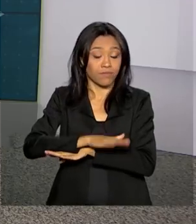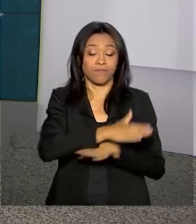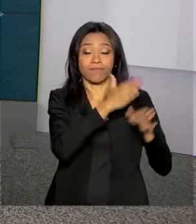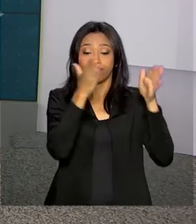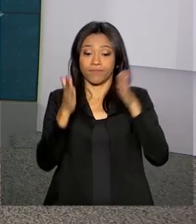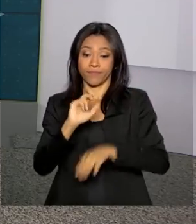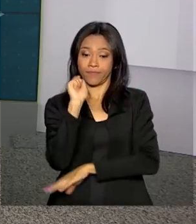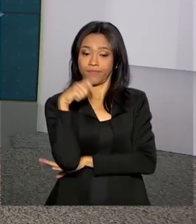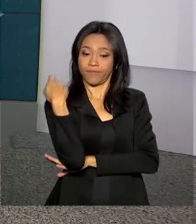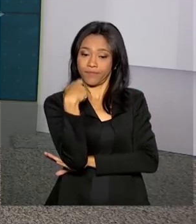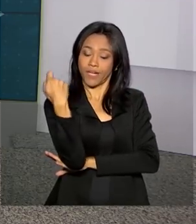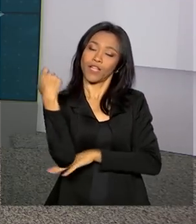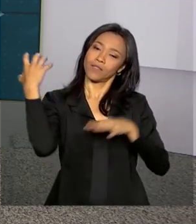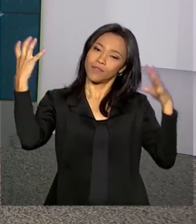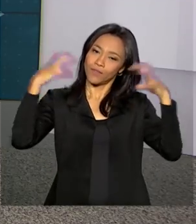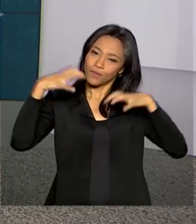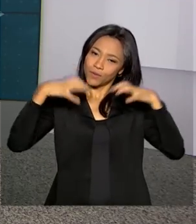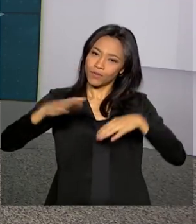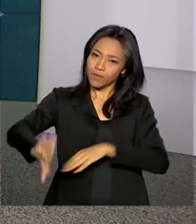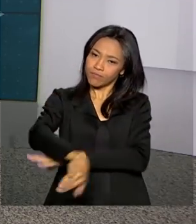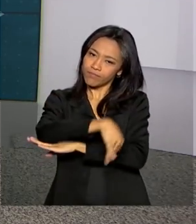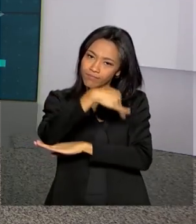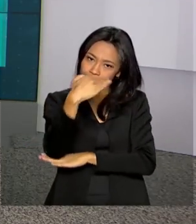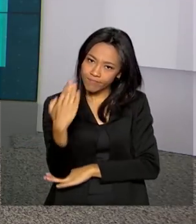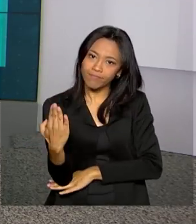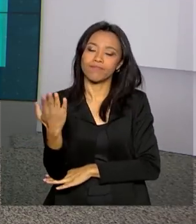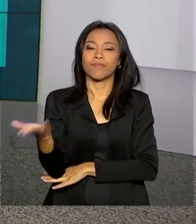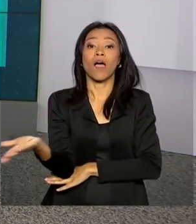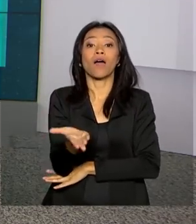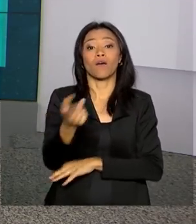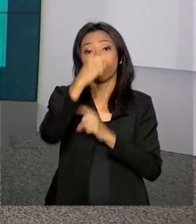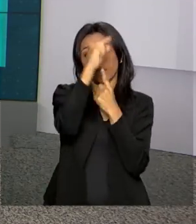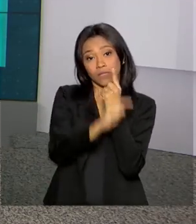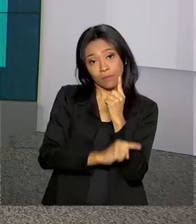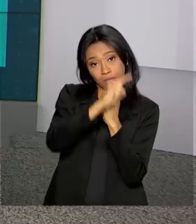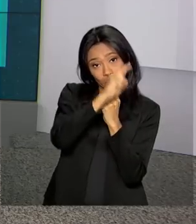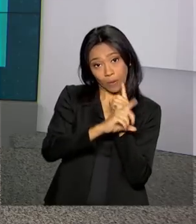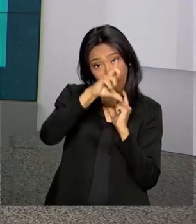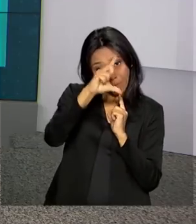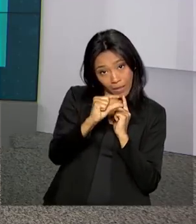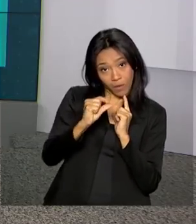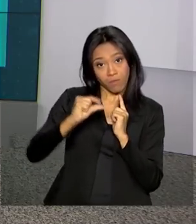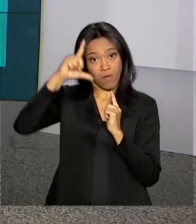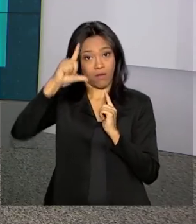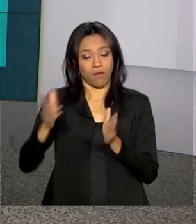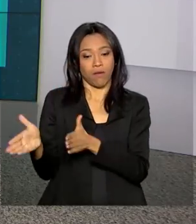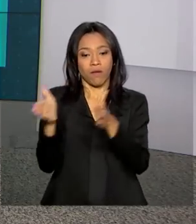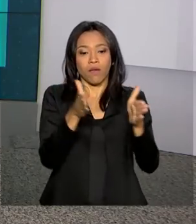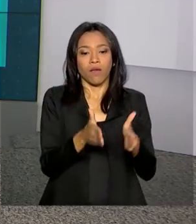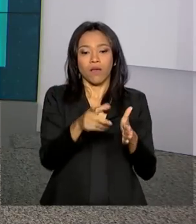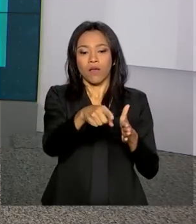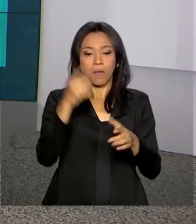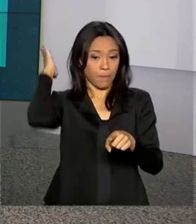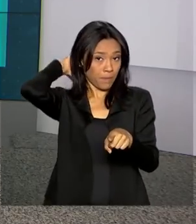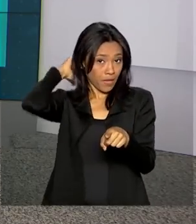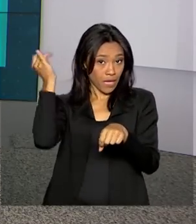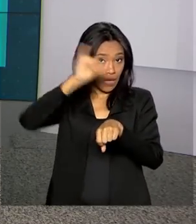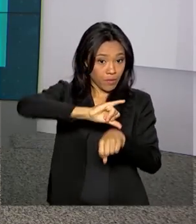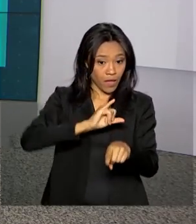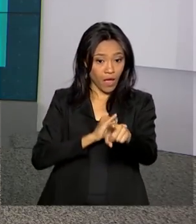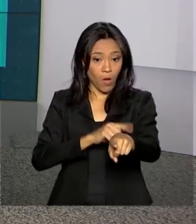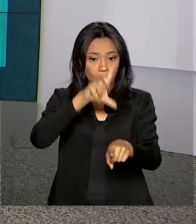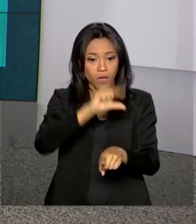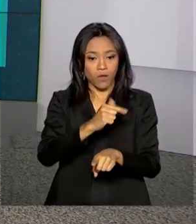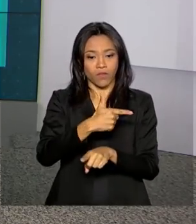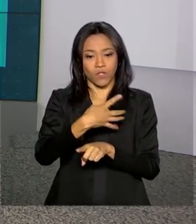E em Porto Alegre, chuvas ao longo do dia. Vamos agora às temperaturas mínimas e máximas. Em Belém, mínima de 24,